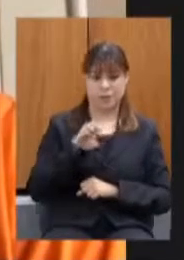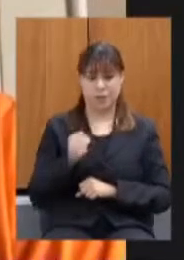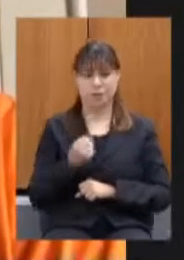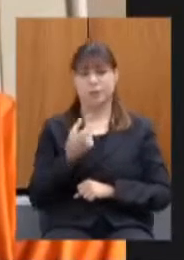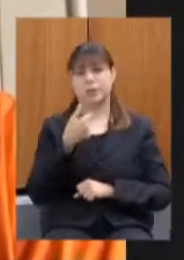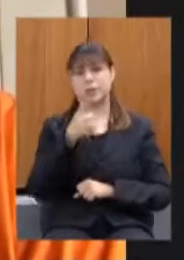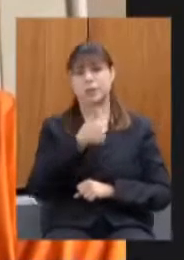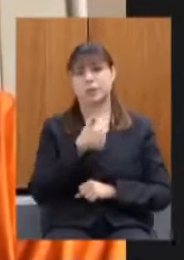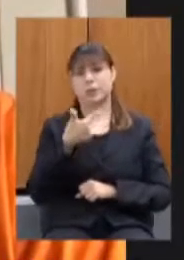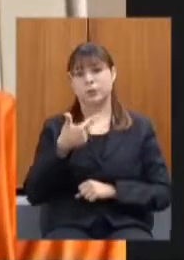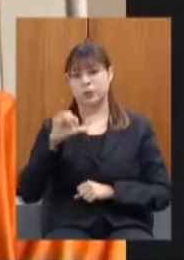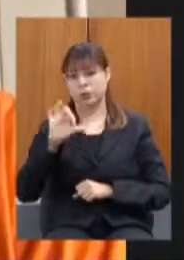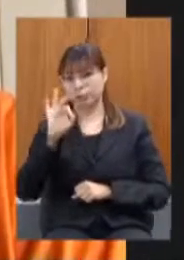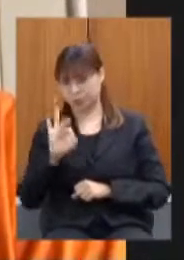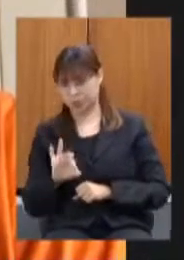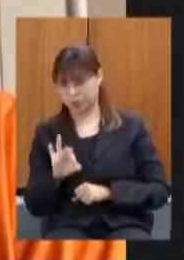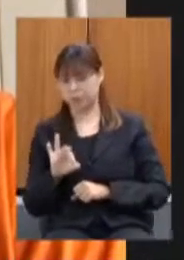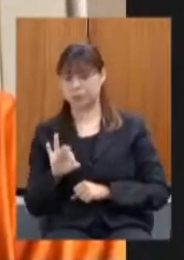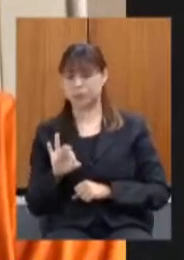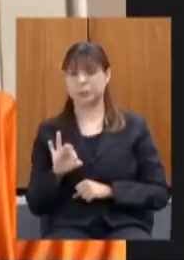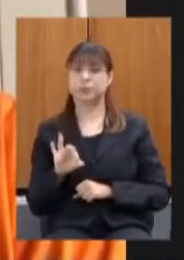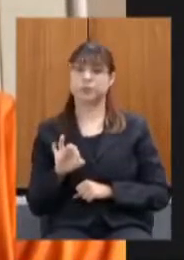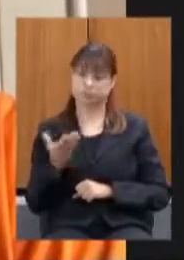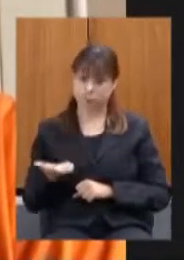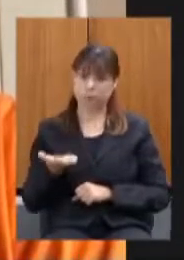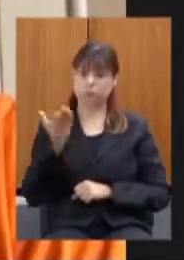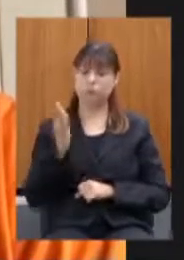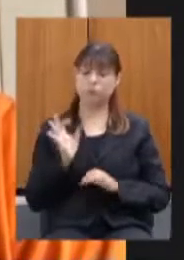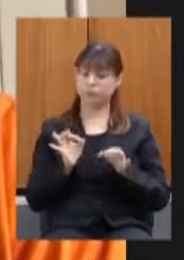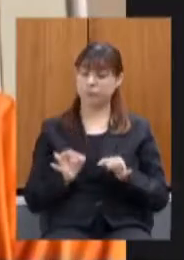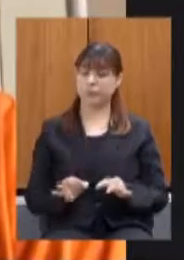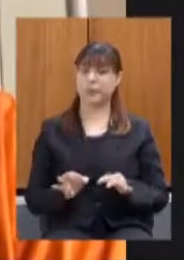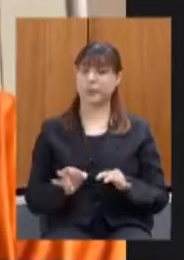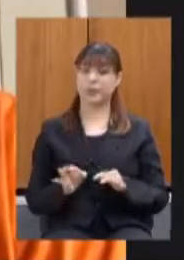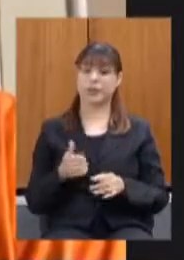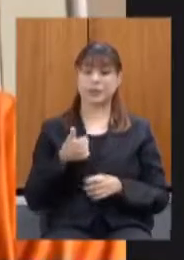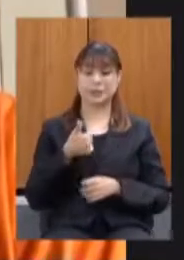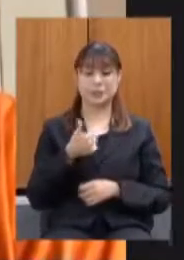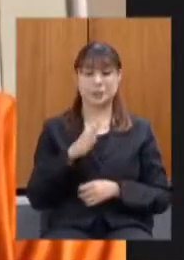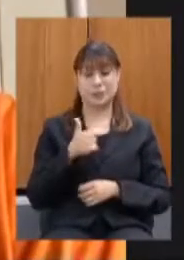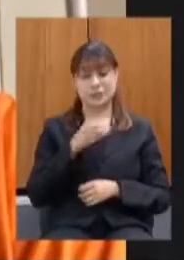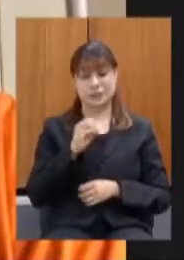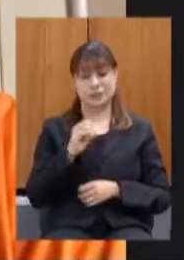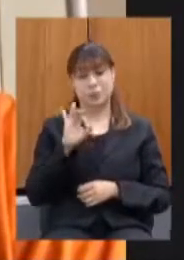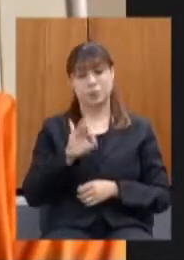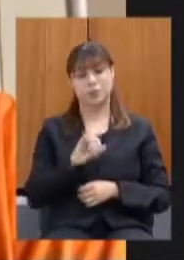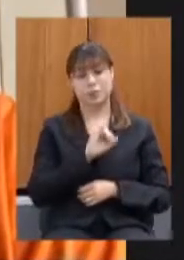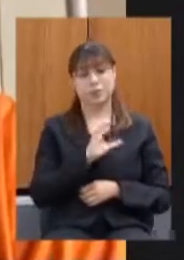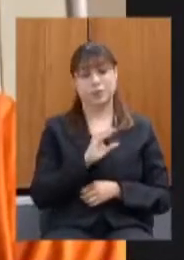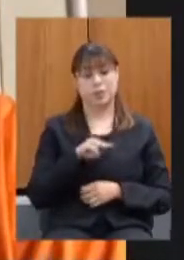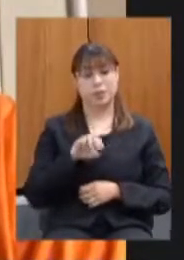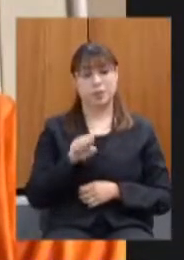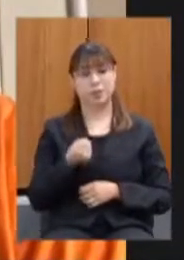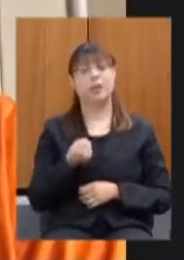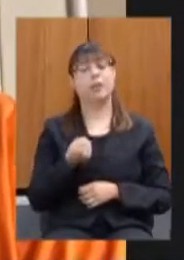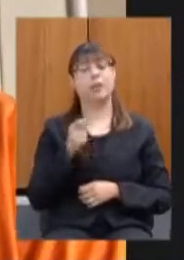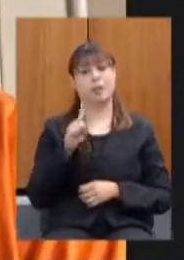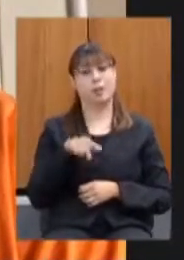isso de fato acaba gerando um aumento praticamente 100% de CMS sobre vinho importado